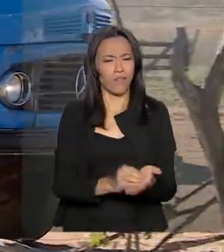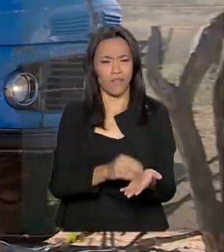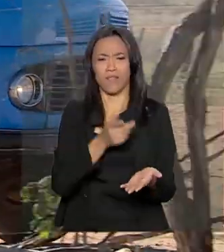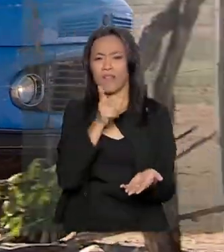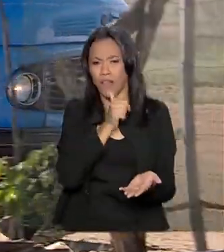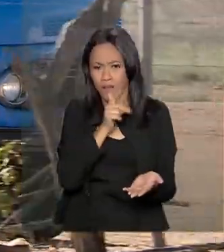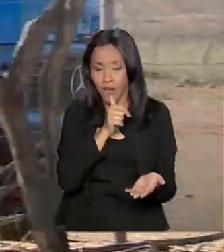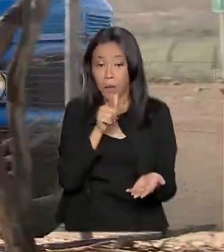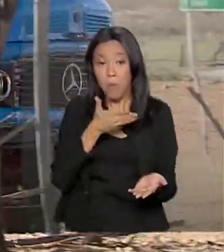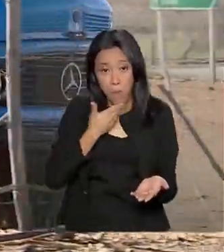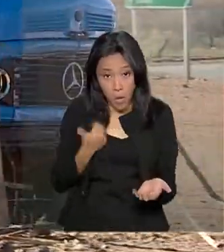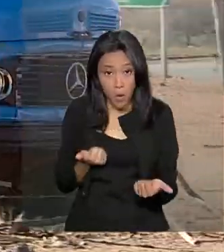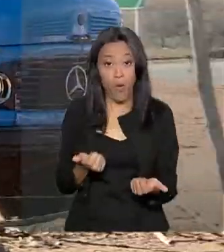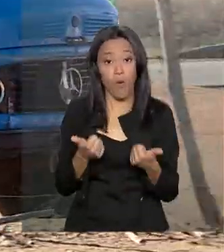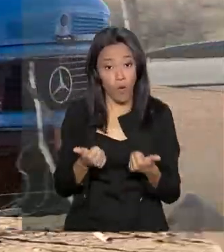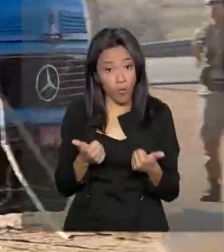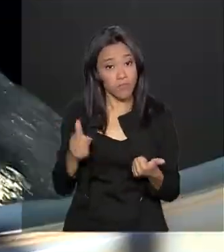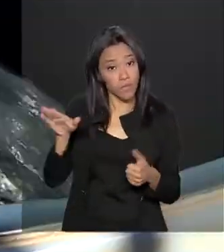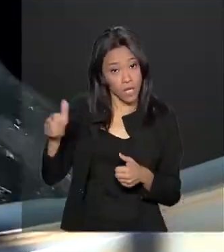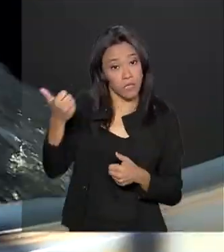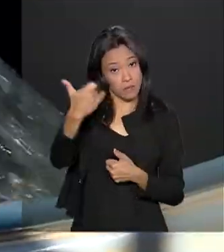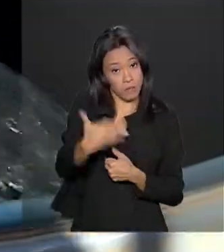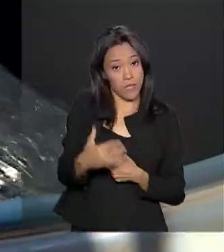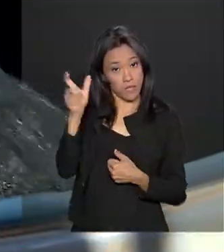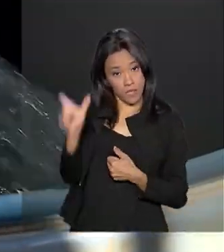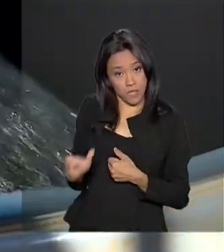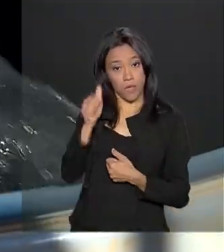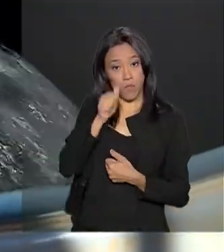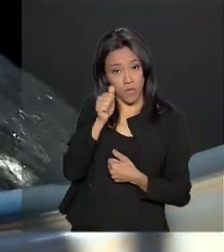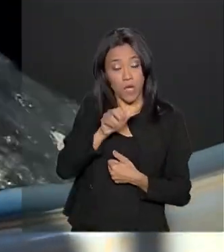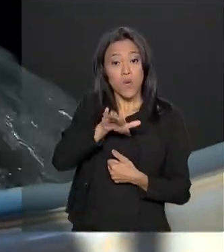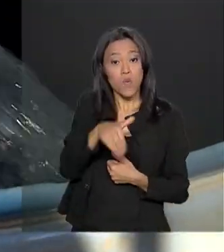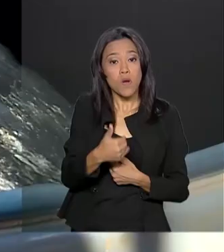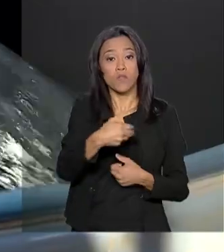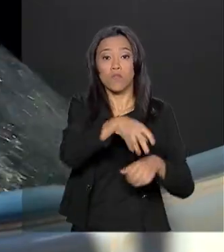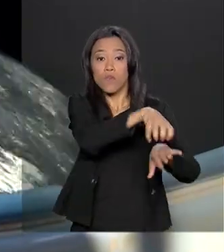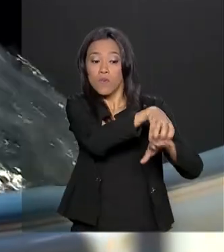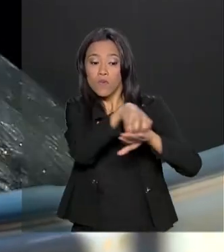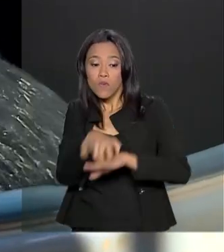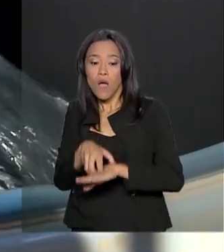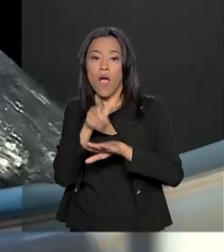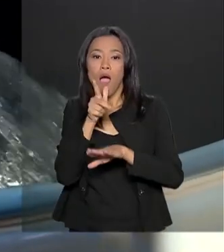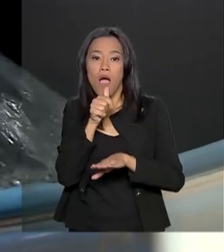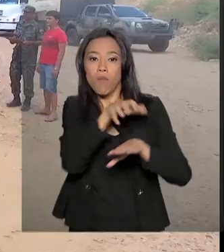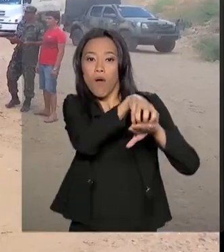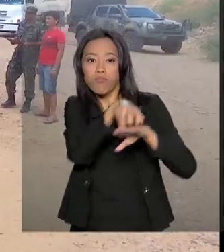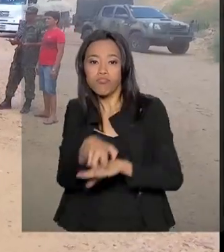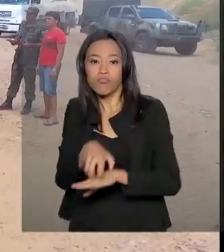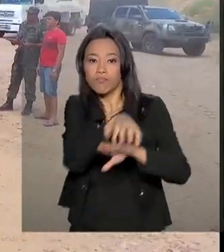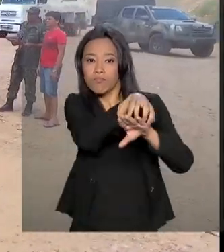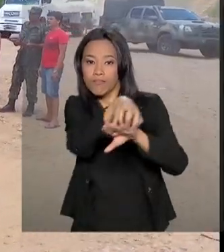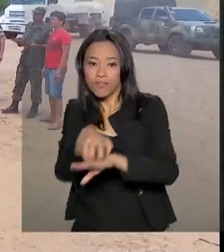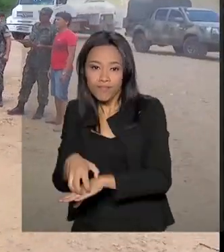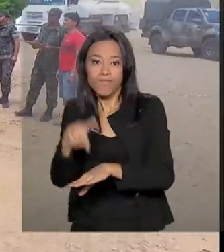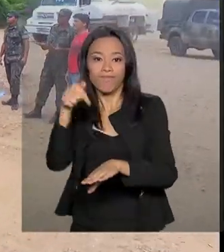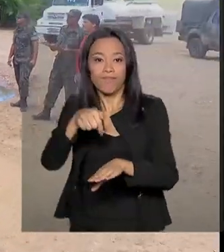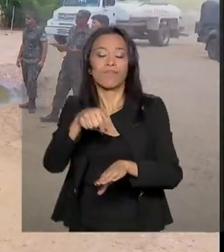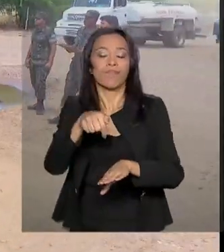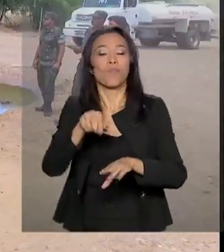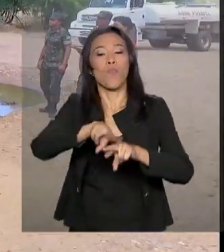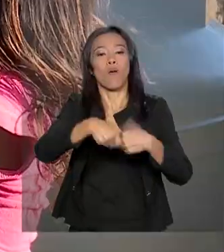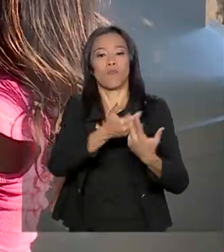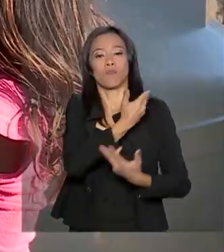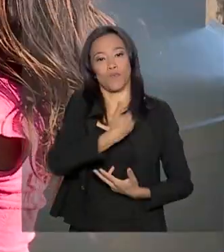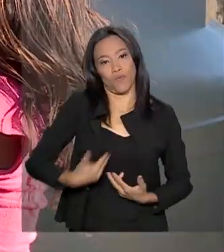coisas só começaram a mudar, segundo ela, quando a comunidade passou a receber água de Carros-Pipa pelo programa do governo